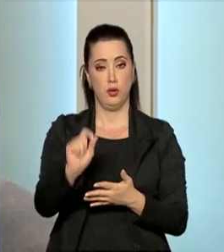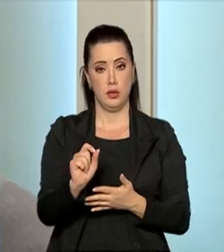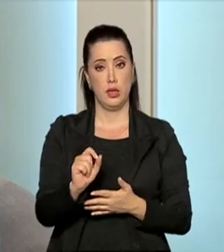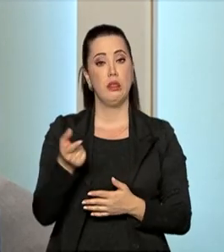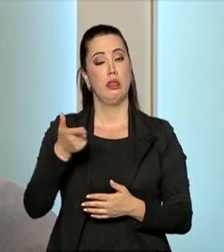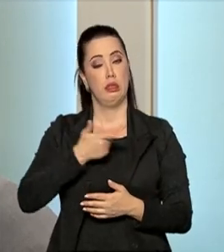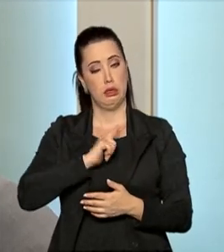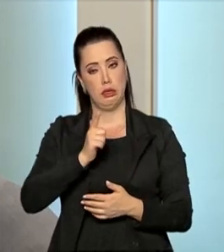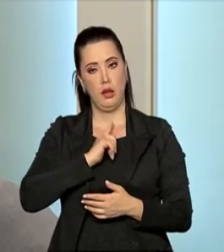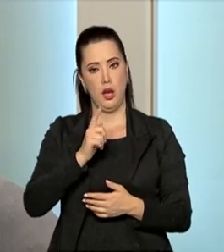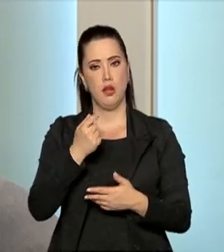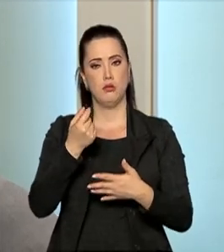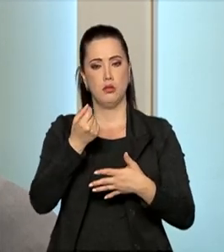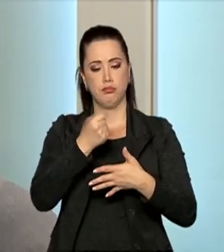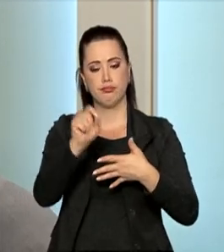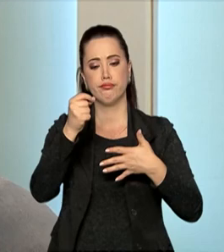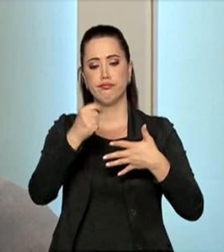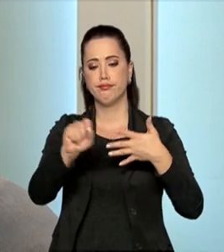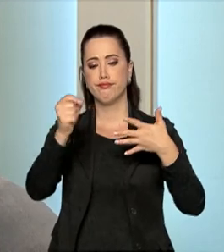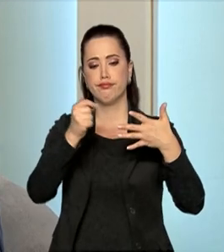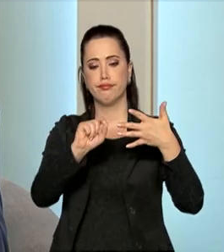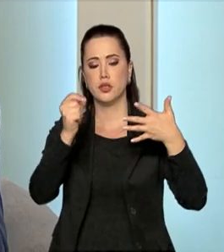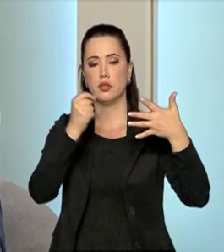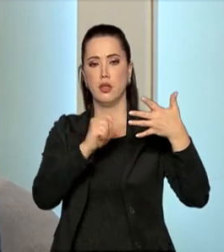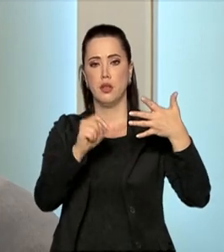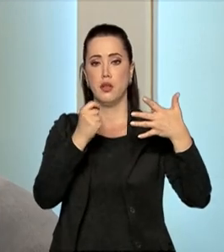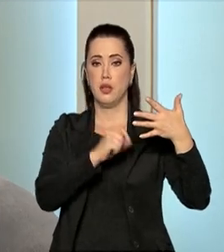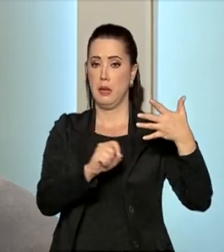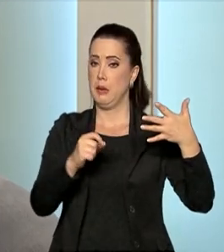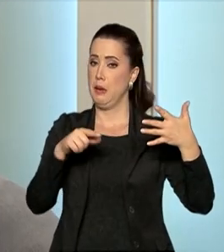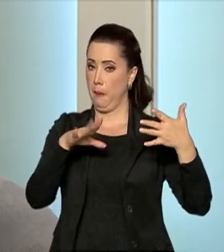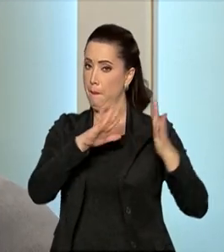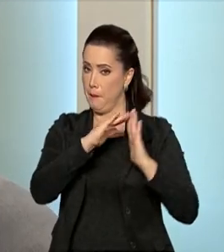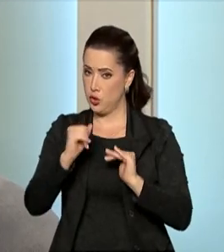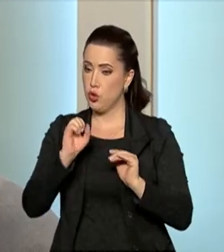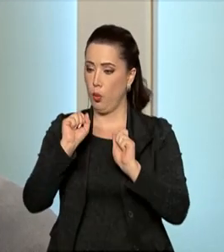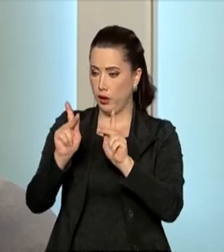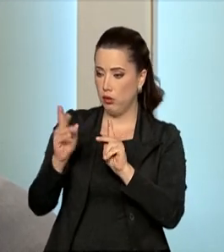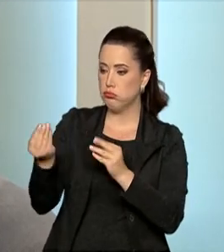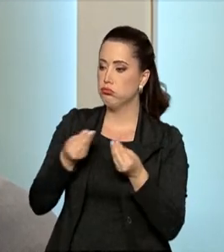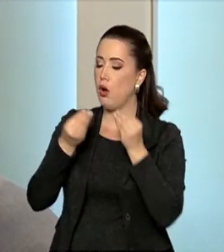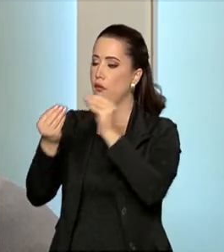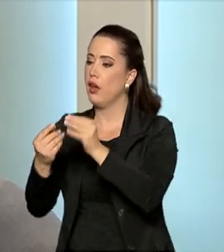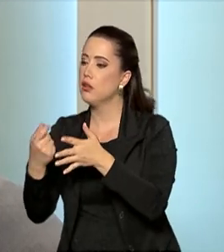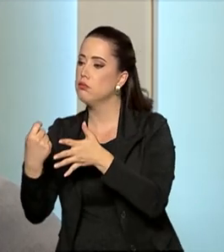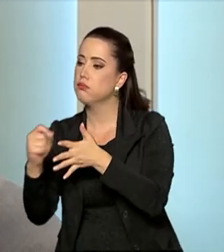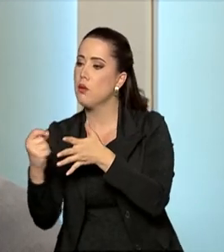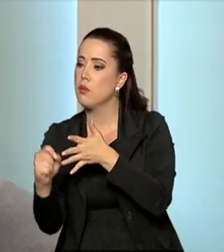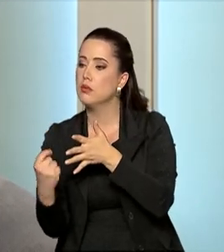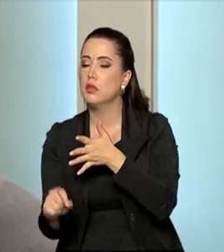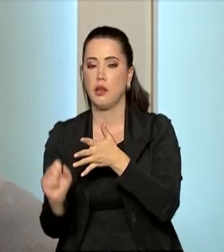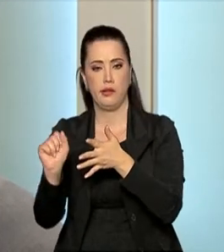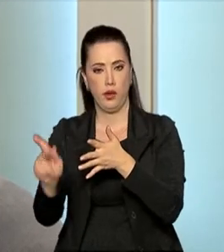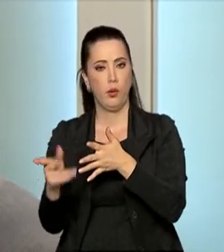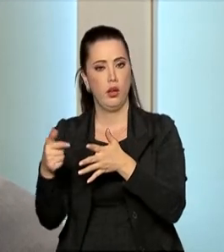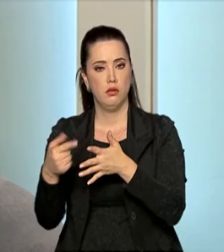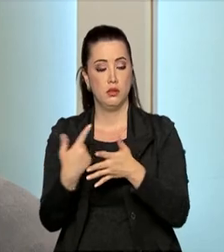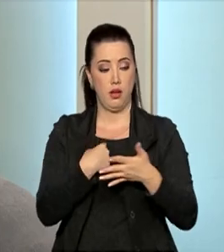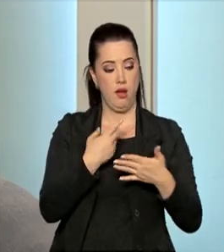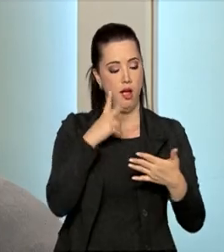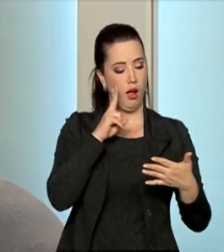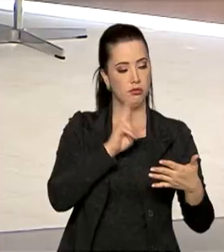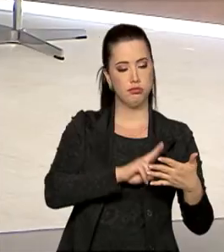checklist que tem que ser preenchido e facilita muito a análise pela autoridade